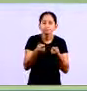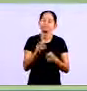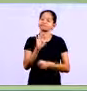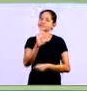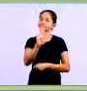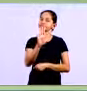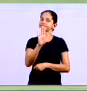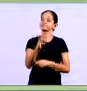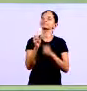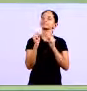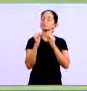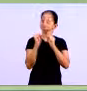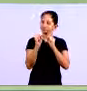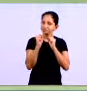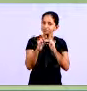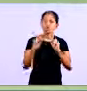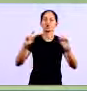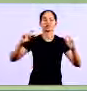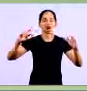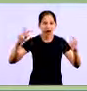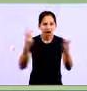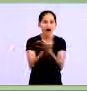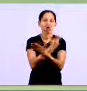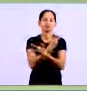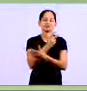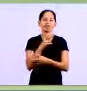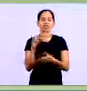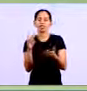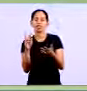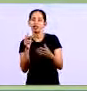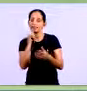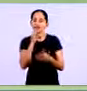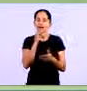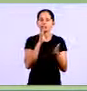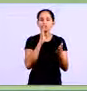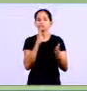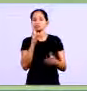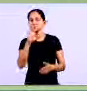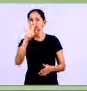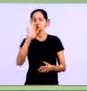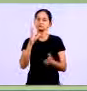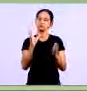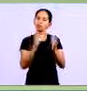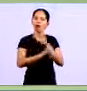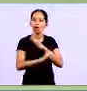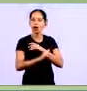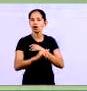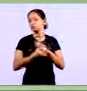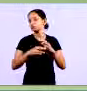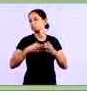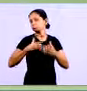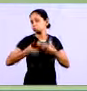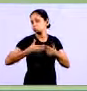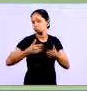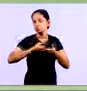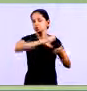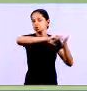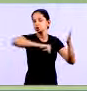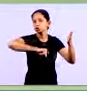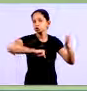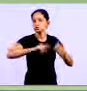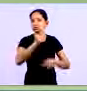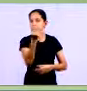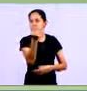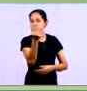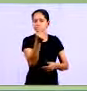Porque pode haver Um erro Ou alguém fazer De má fé Né Retirar do seu estoque Al